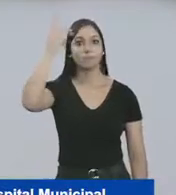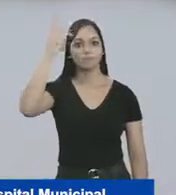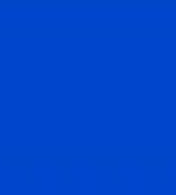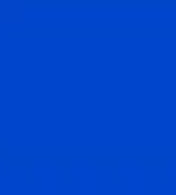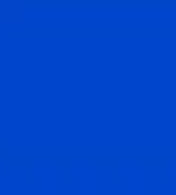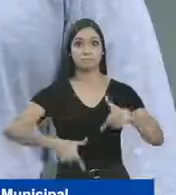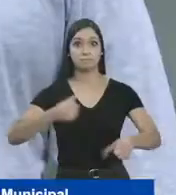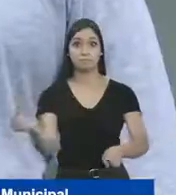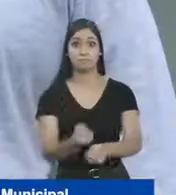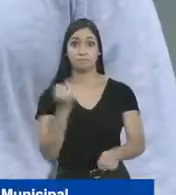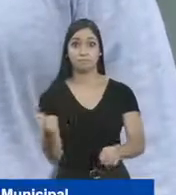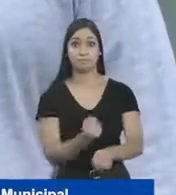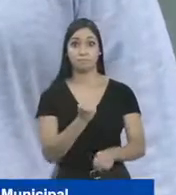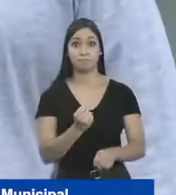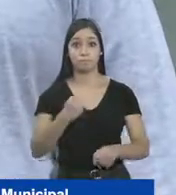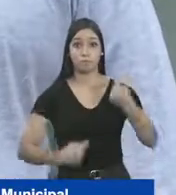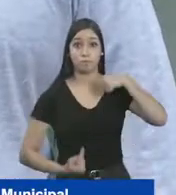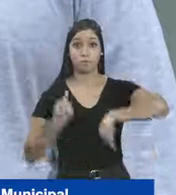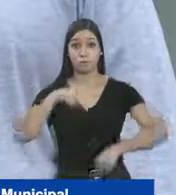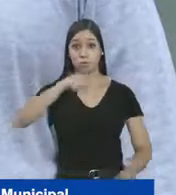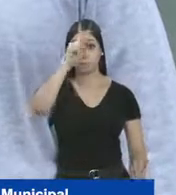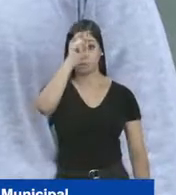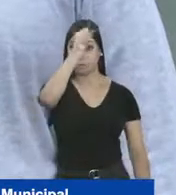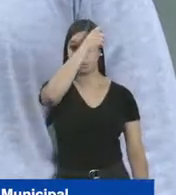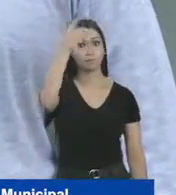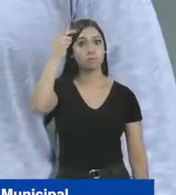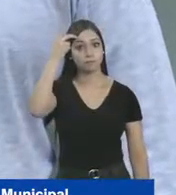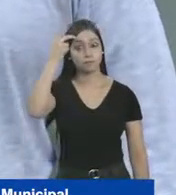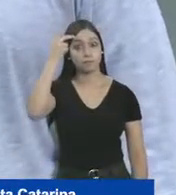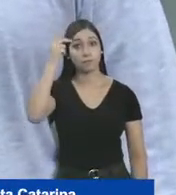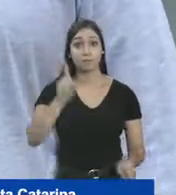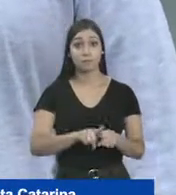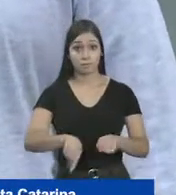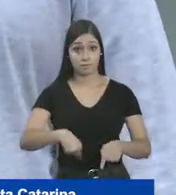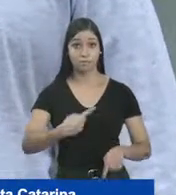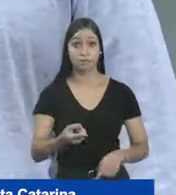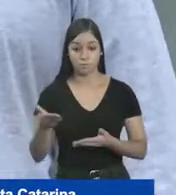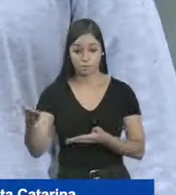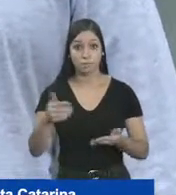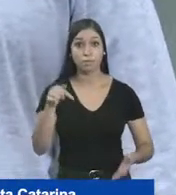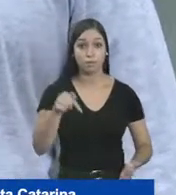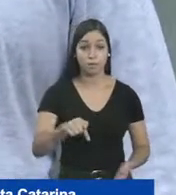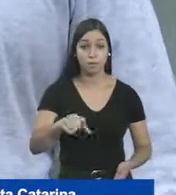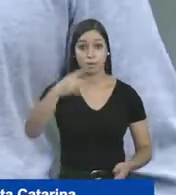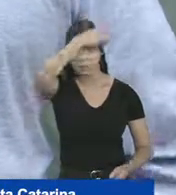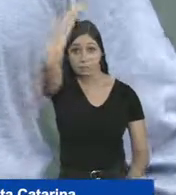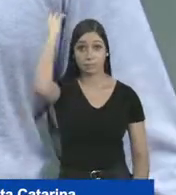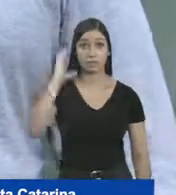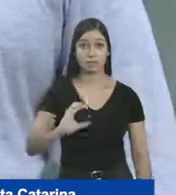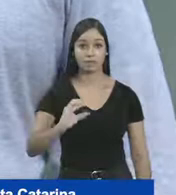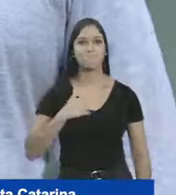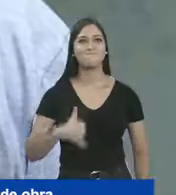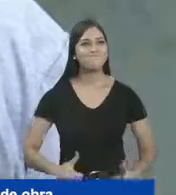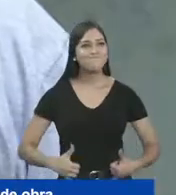Municipal. Eu trabalhei na construção da hemodinâmica do Hospital Municipal e logo em seguida a gente viemos para cá, para o Hospital